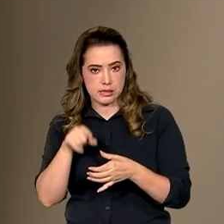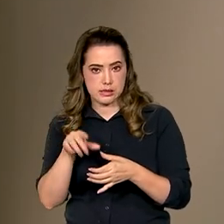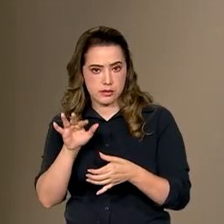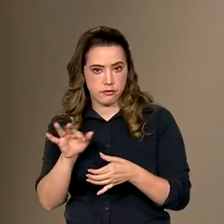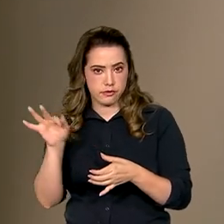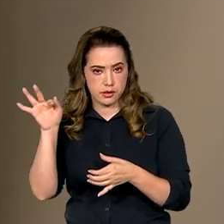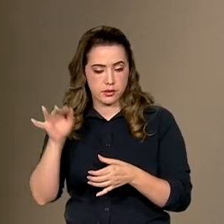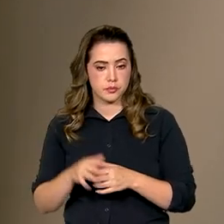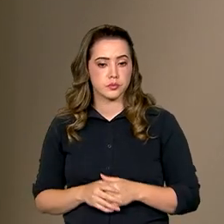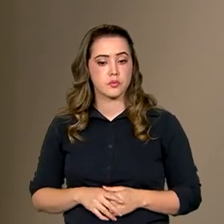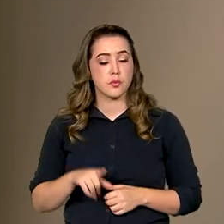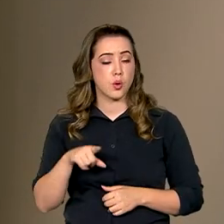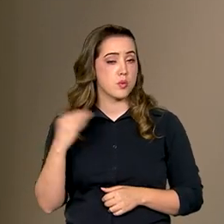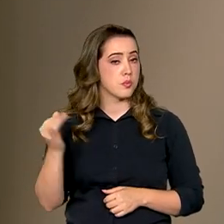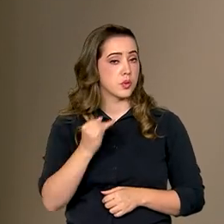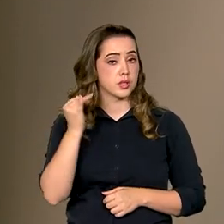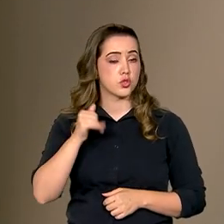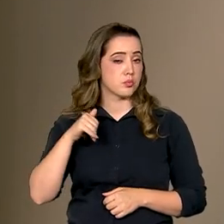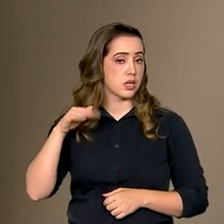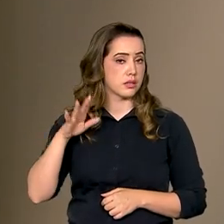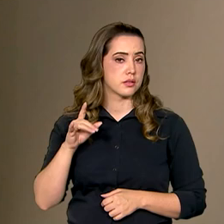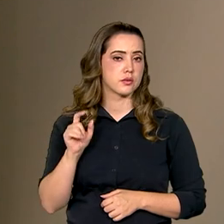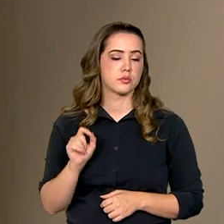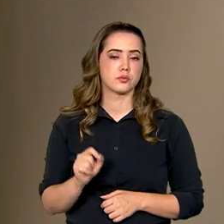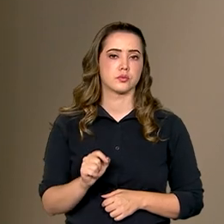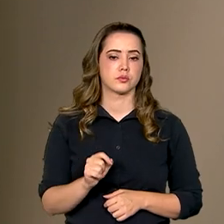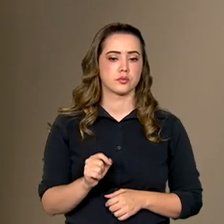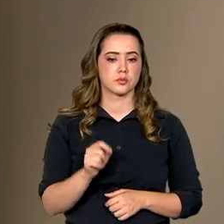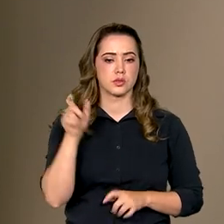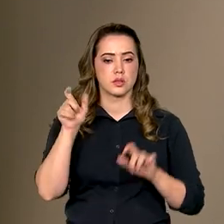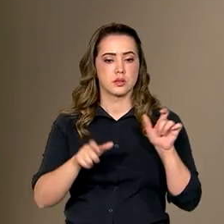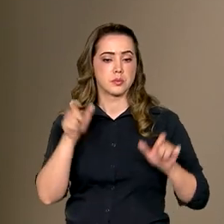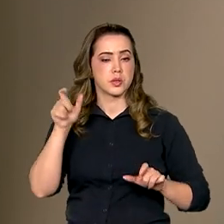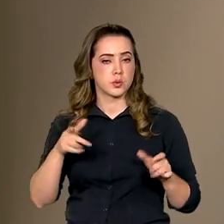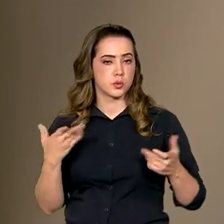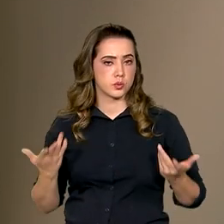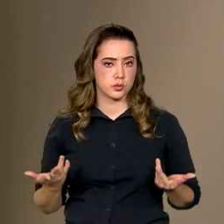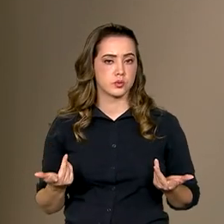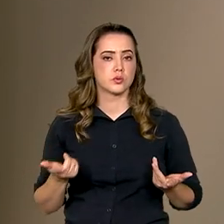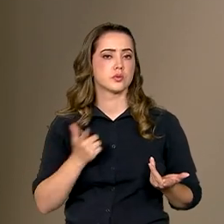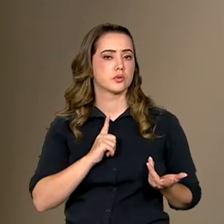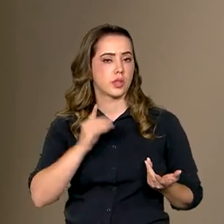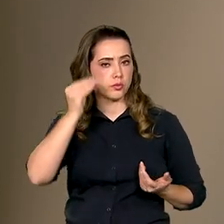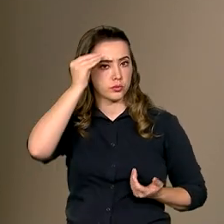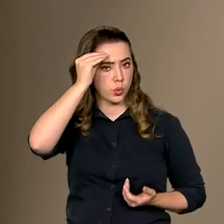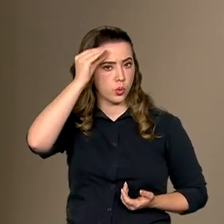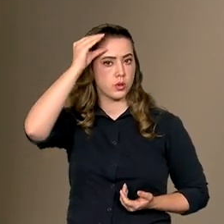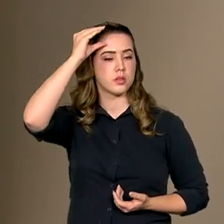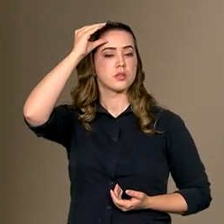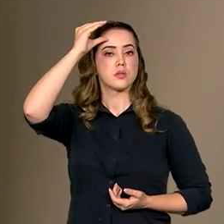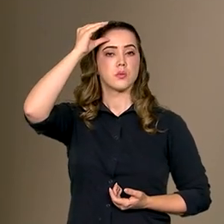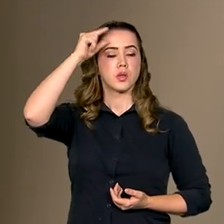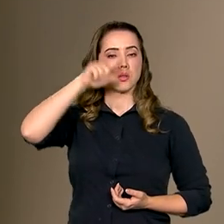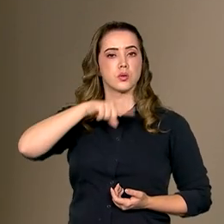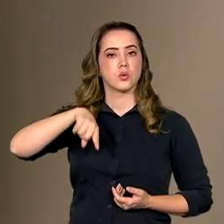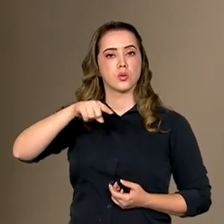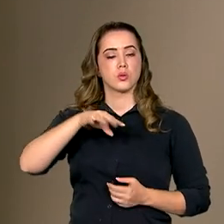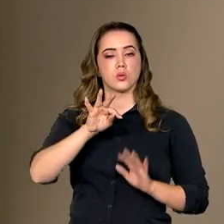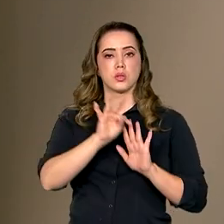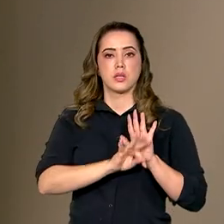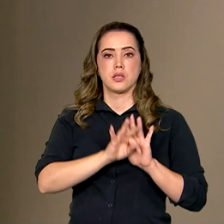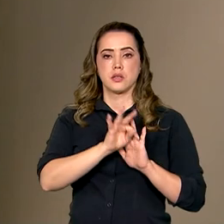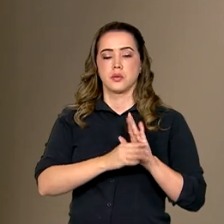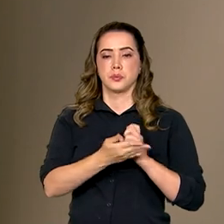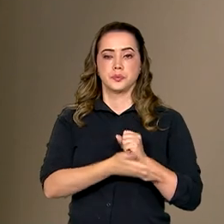O importante é que as pessoas tenham conhecimento do texto base. Então, o